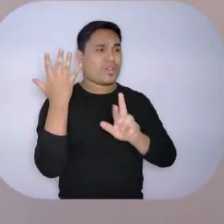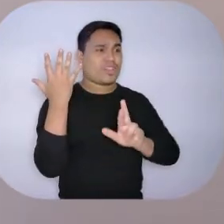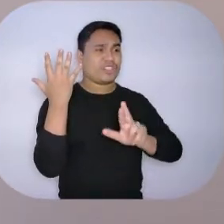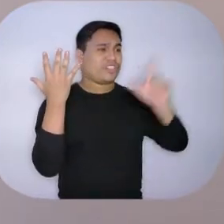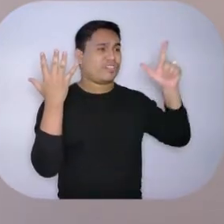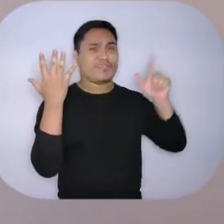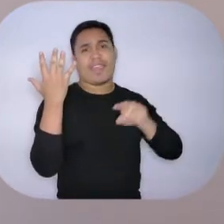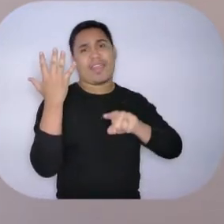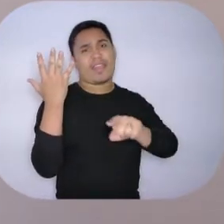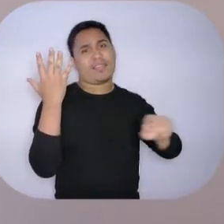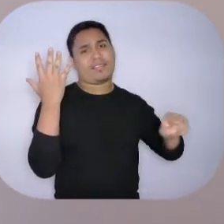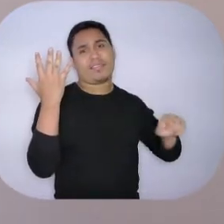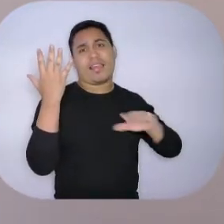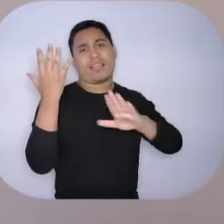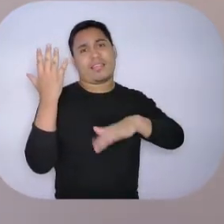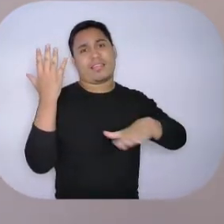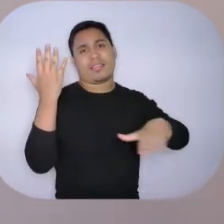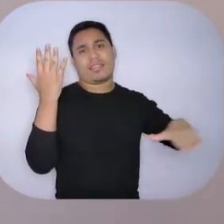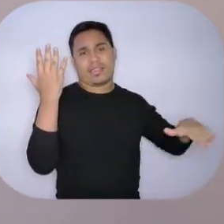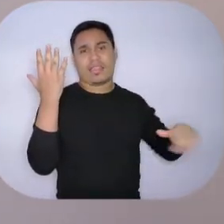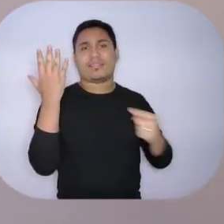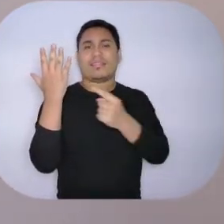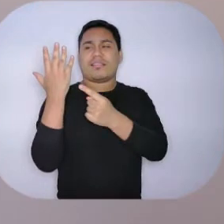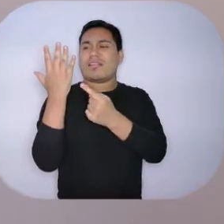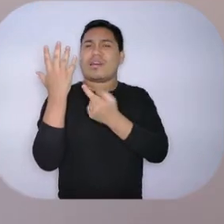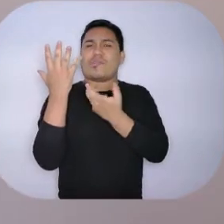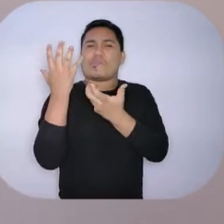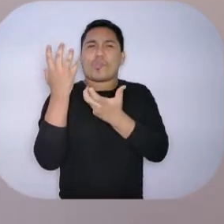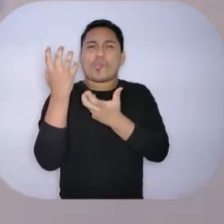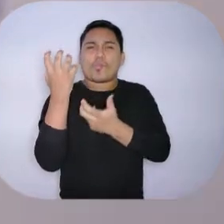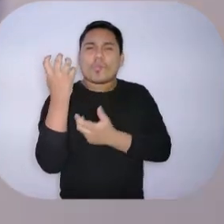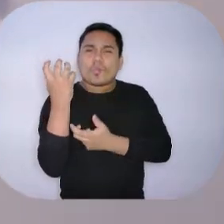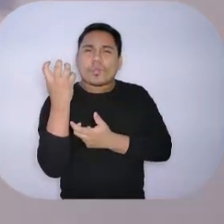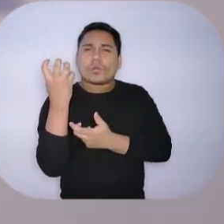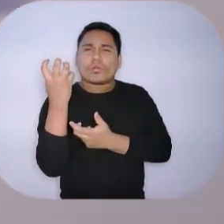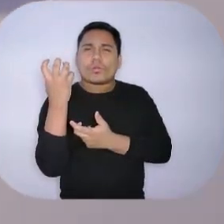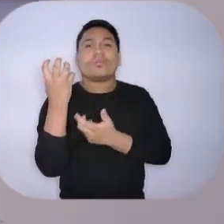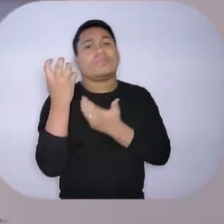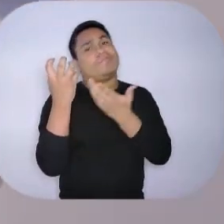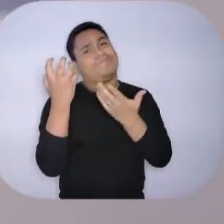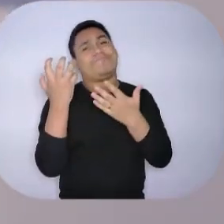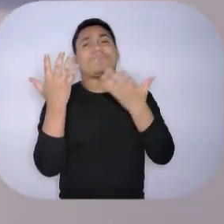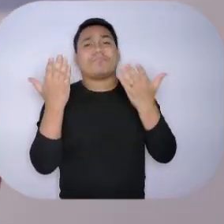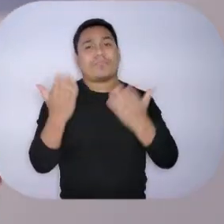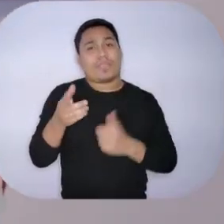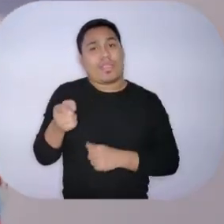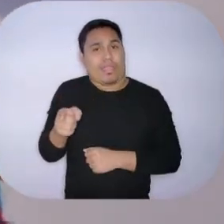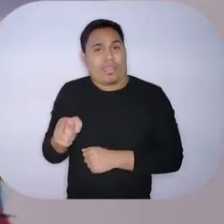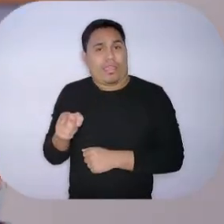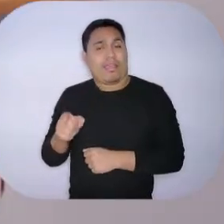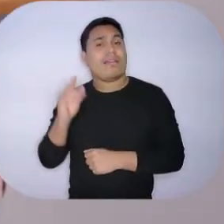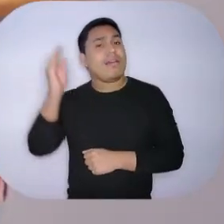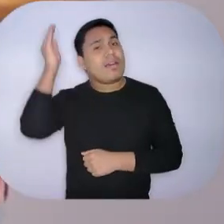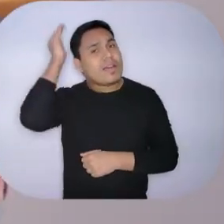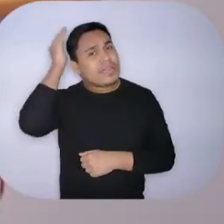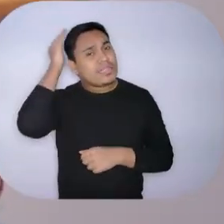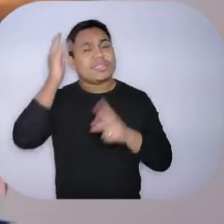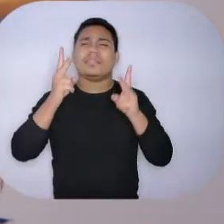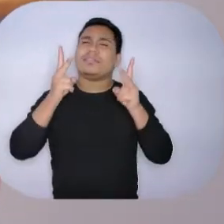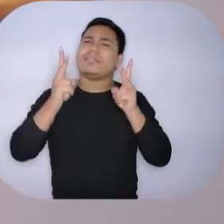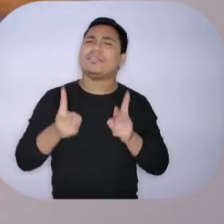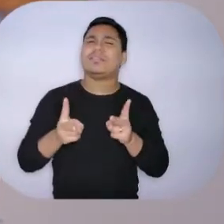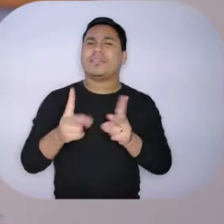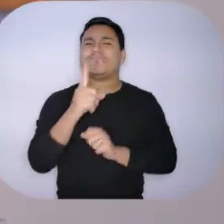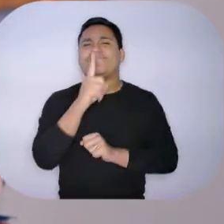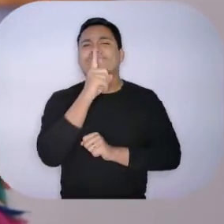mãozinha das outras crianças. Era atrofiada. Então, ela vivia sempre silenciosa,